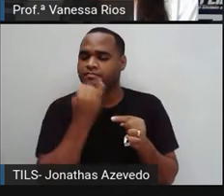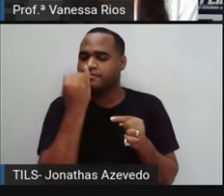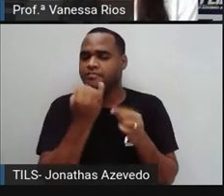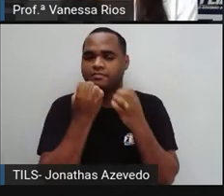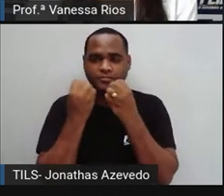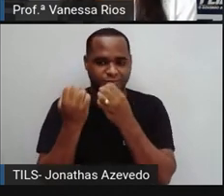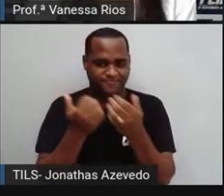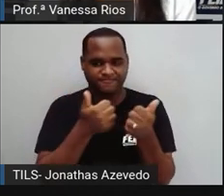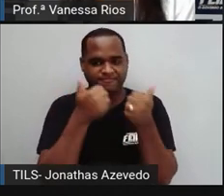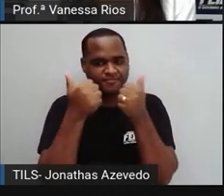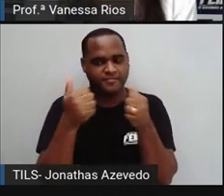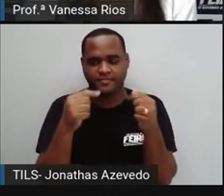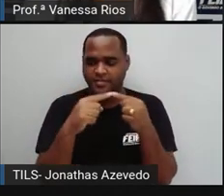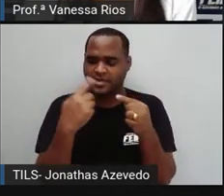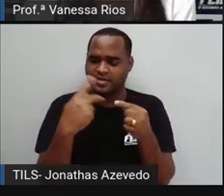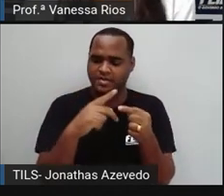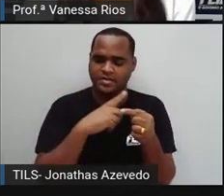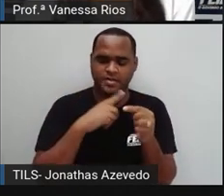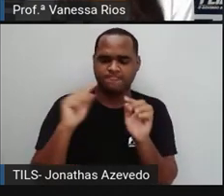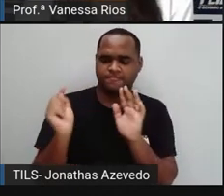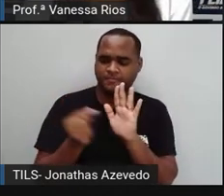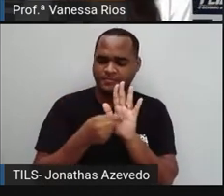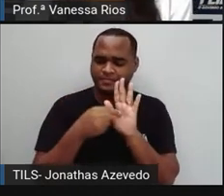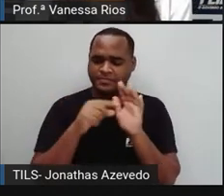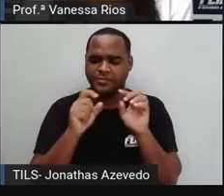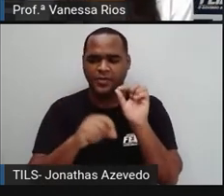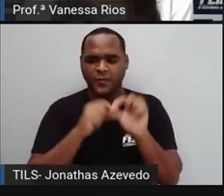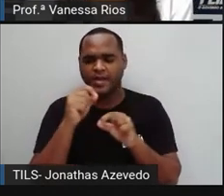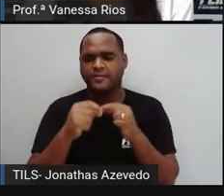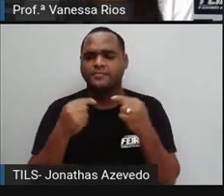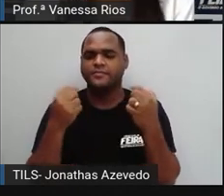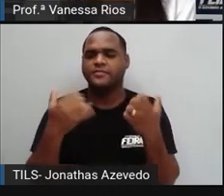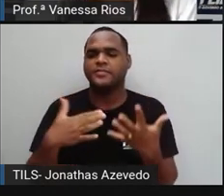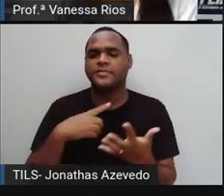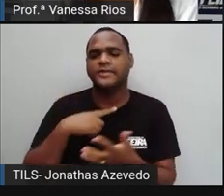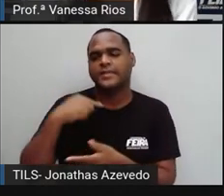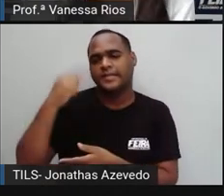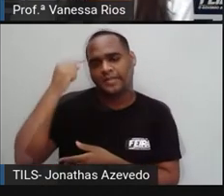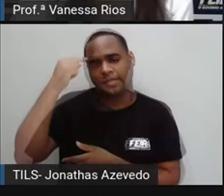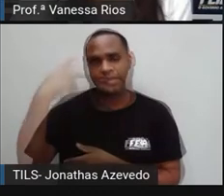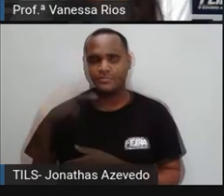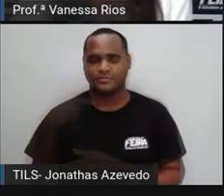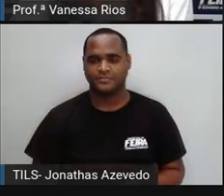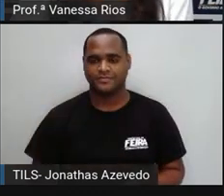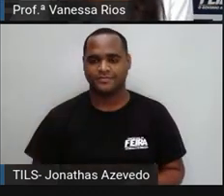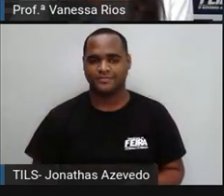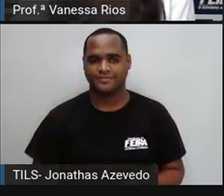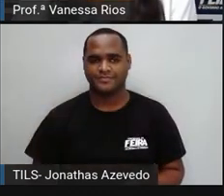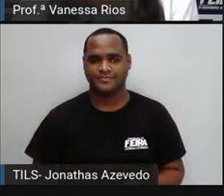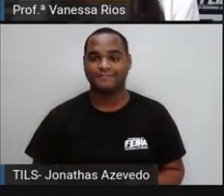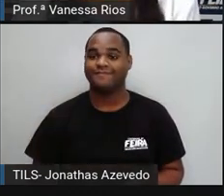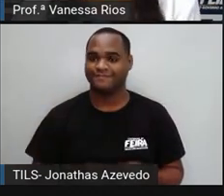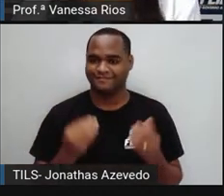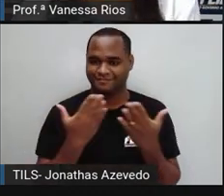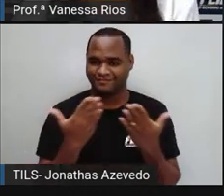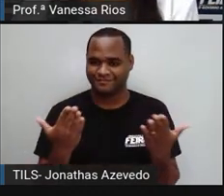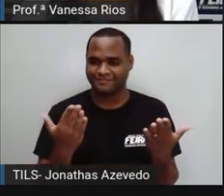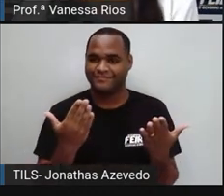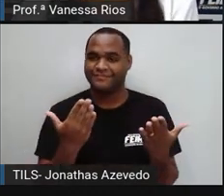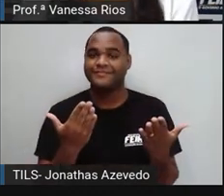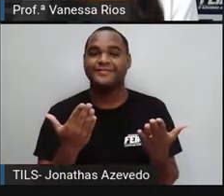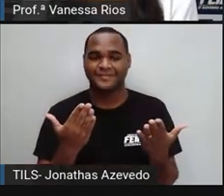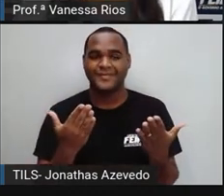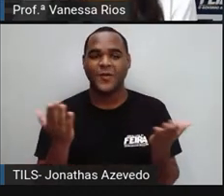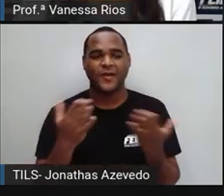quem tem esse objetivo, tem essa vontade de ser empreendedor. E aí agora, ó,